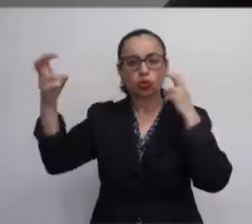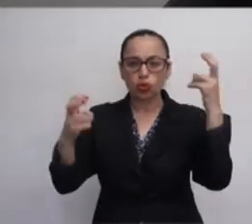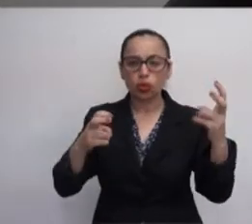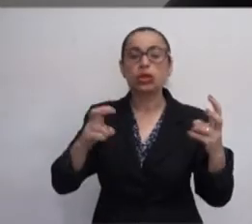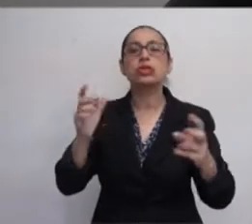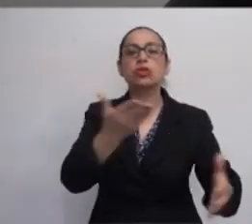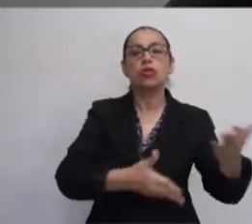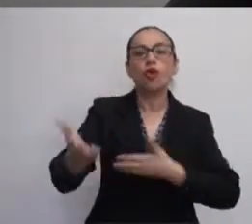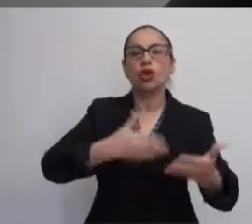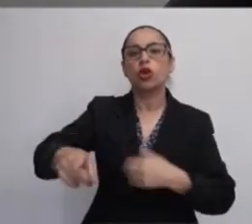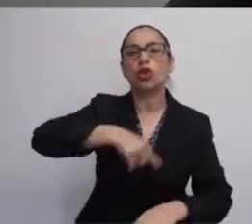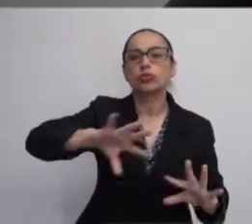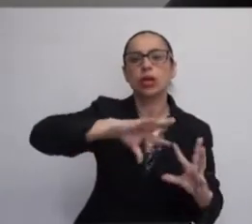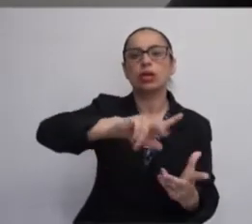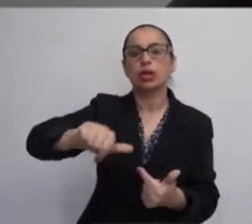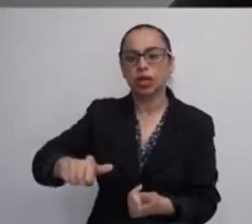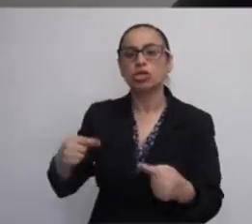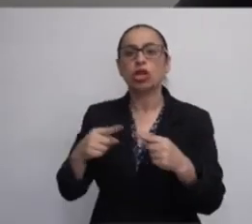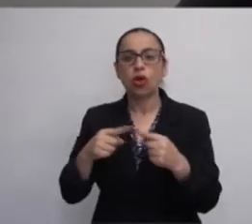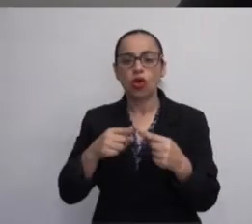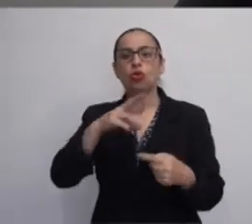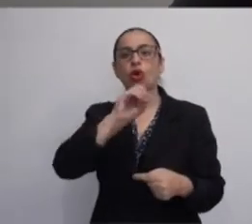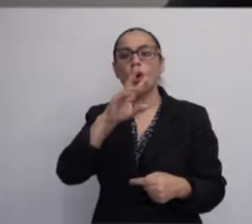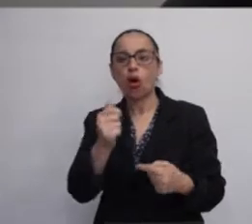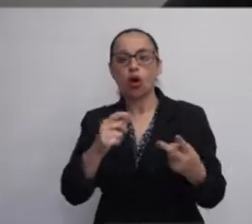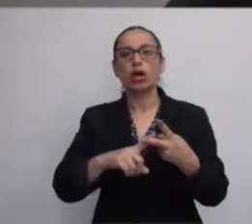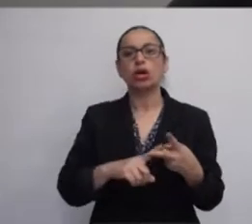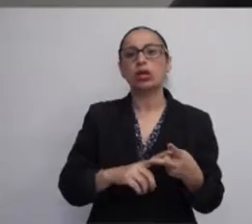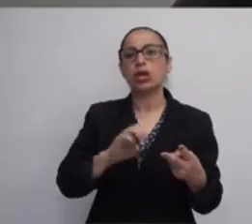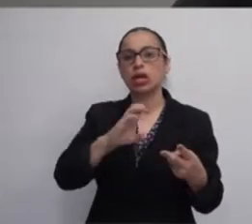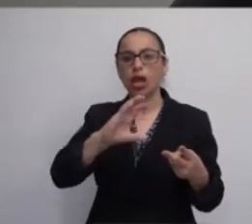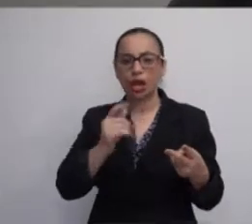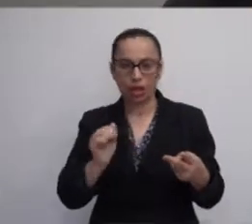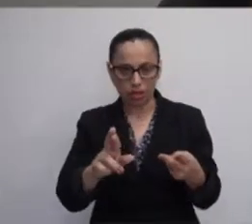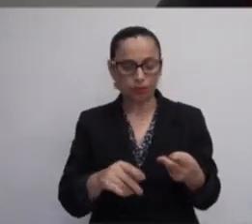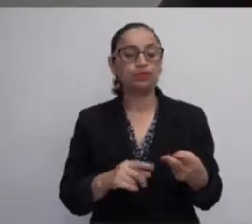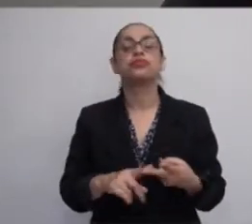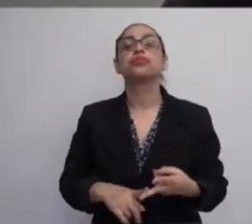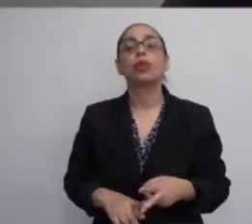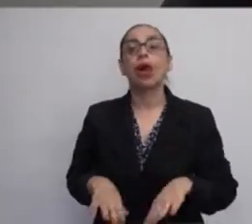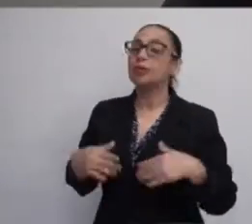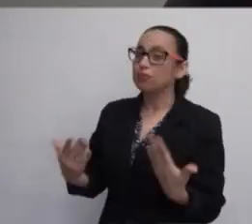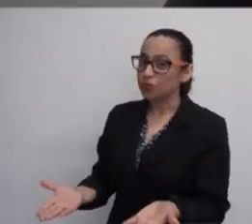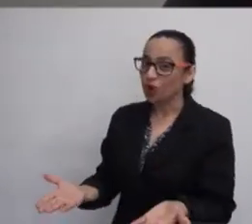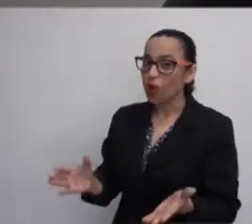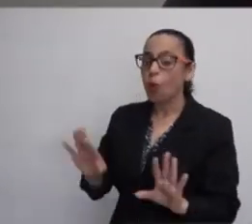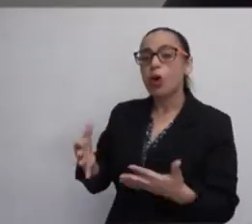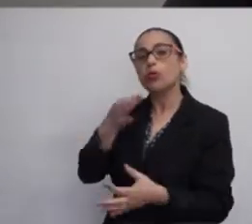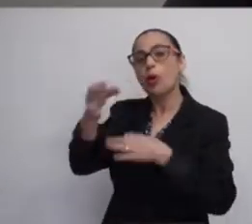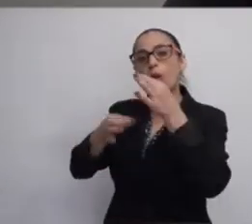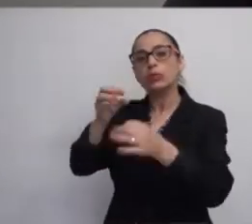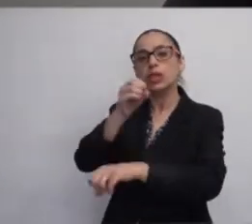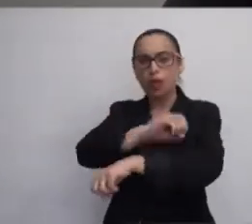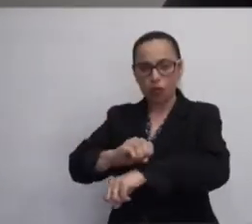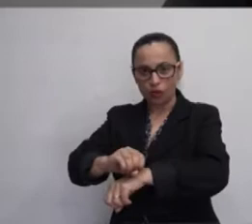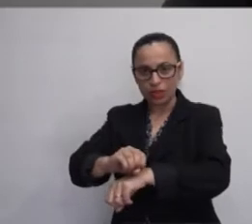convivem em nosso planeta, segundo os autores Rocha e Edgar. Bem, ao propomos a oficina